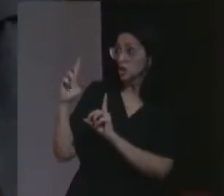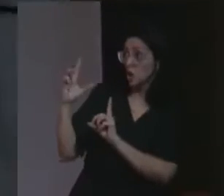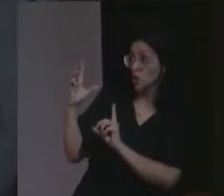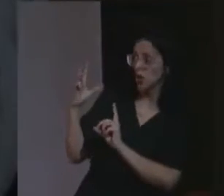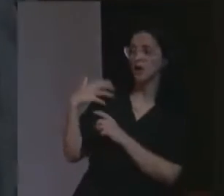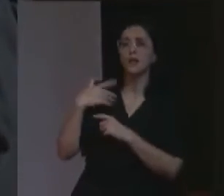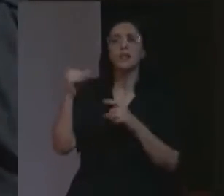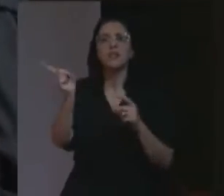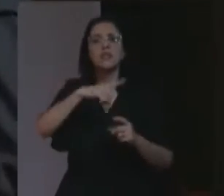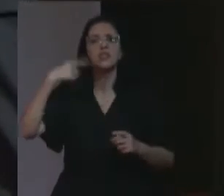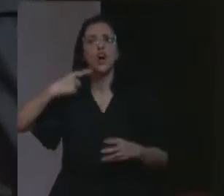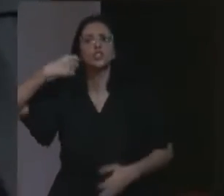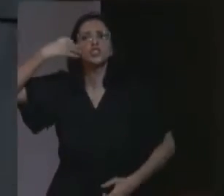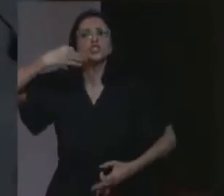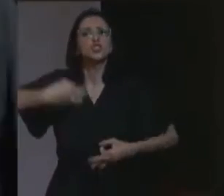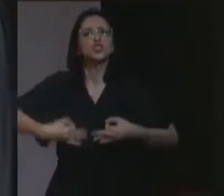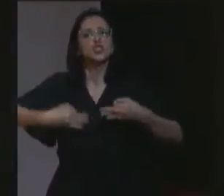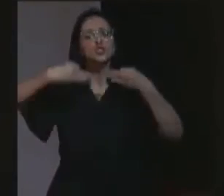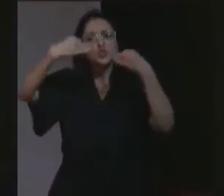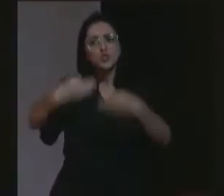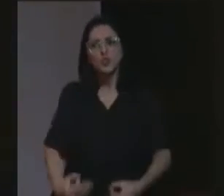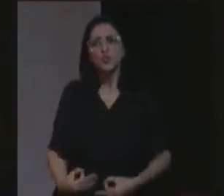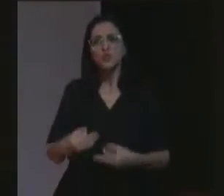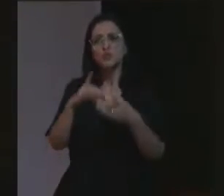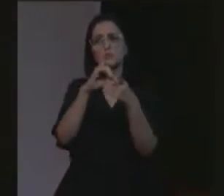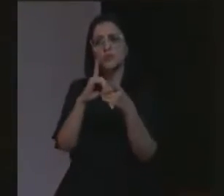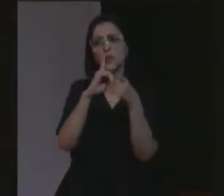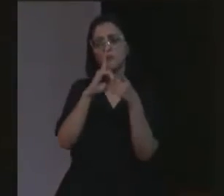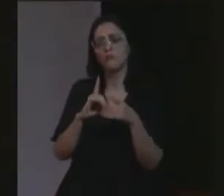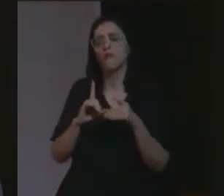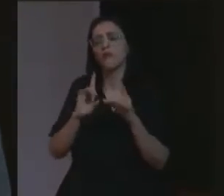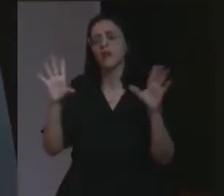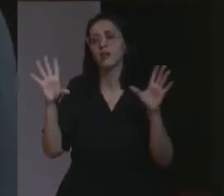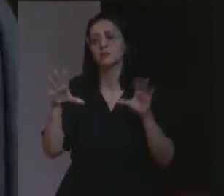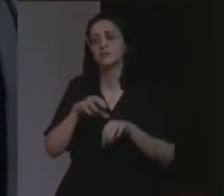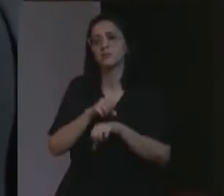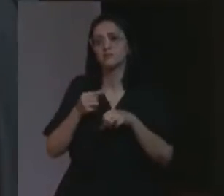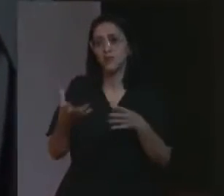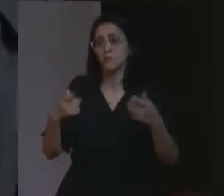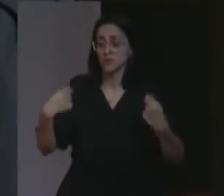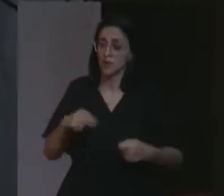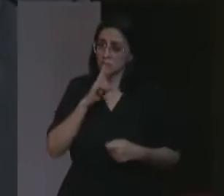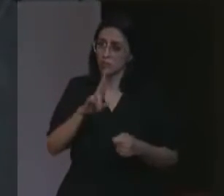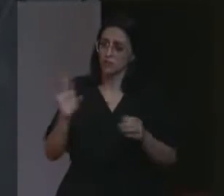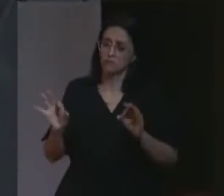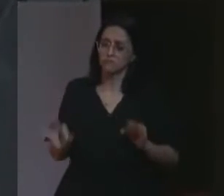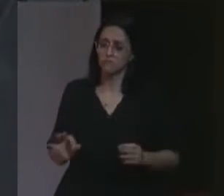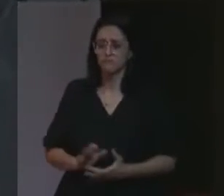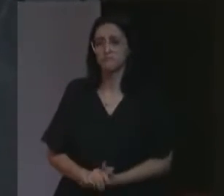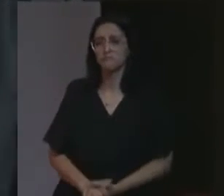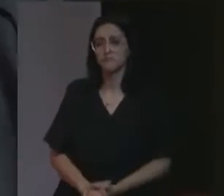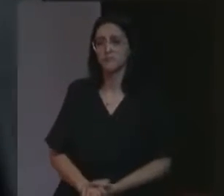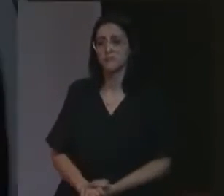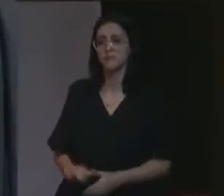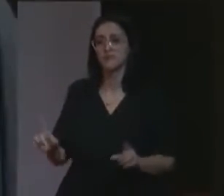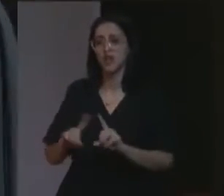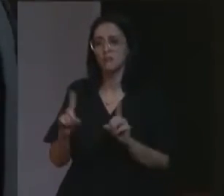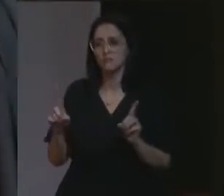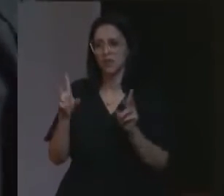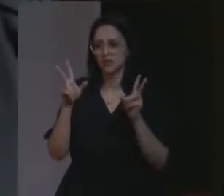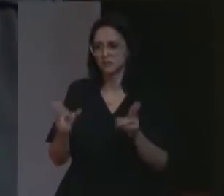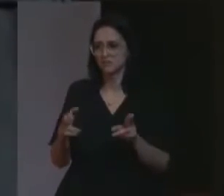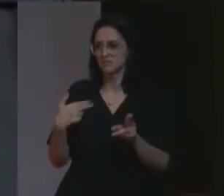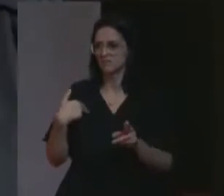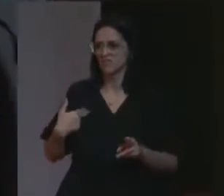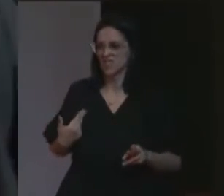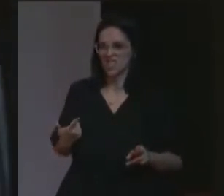justos, nós queremos ser democráticos, nós queremos dar as respostas que precisam ser dadas. Mas não como um juiz